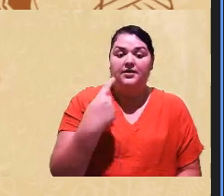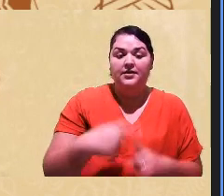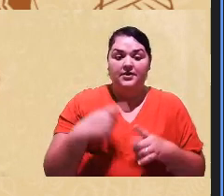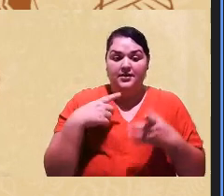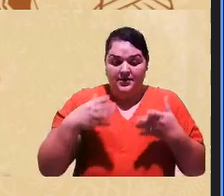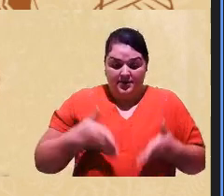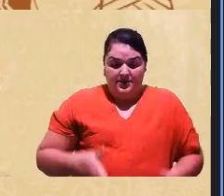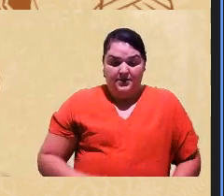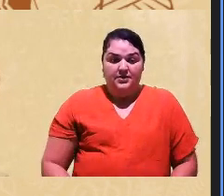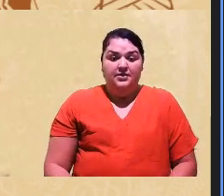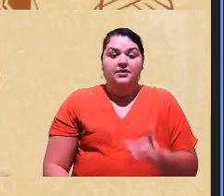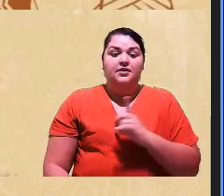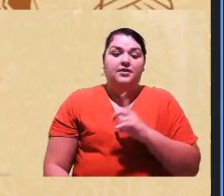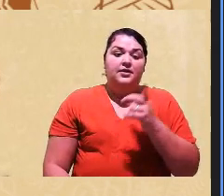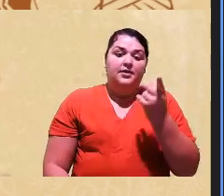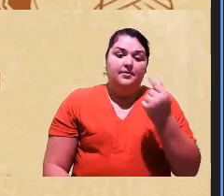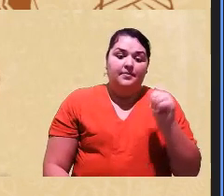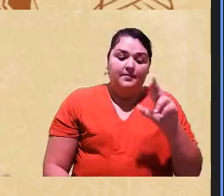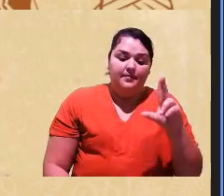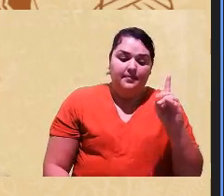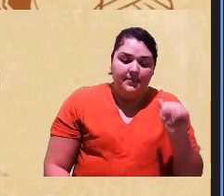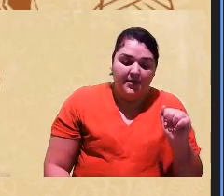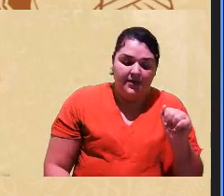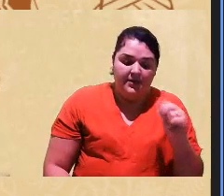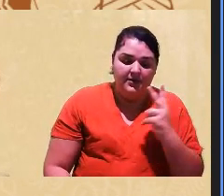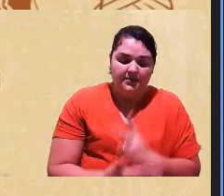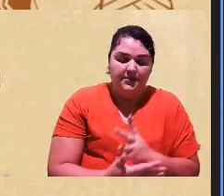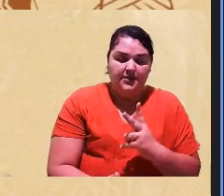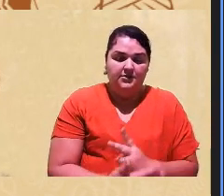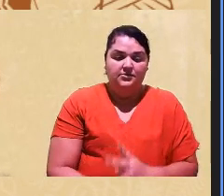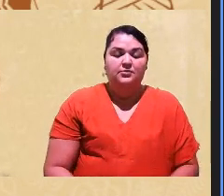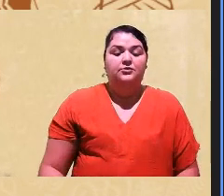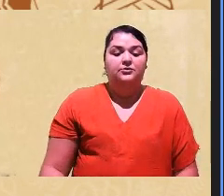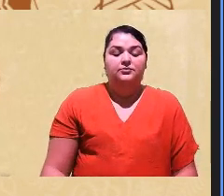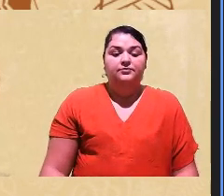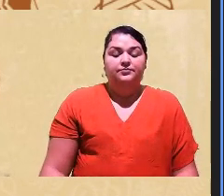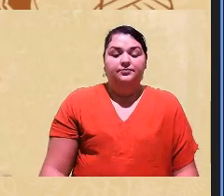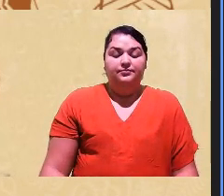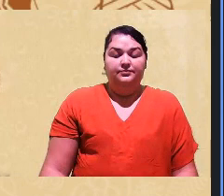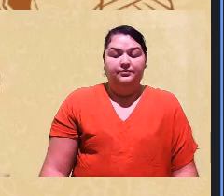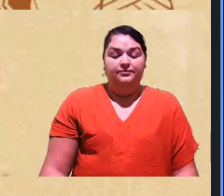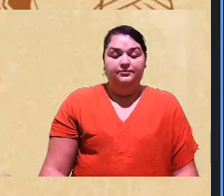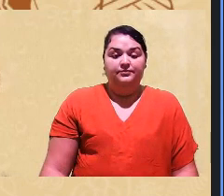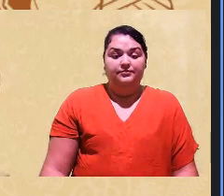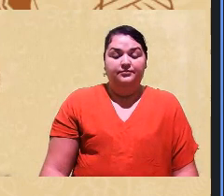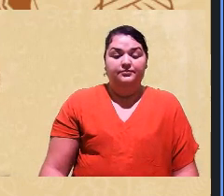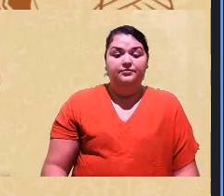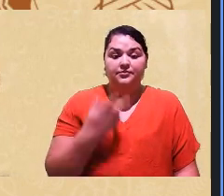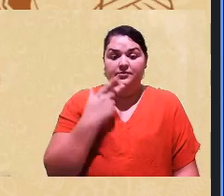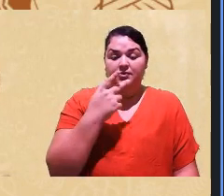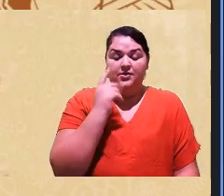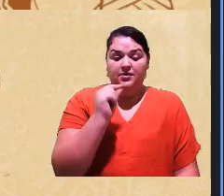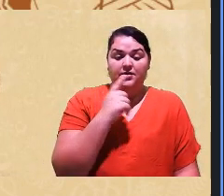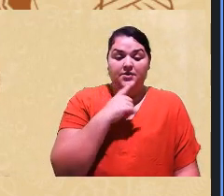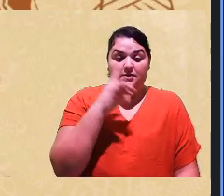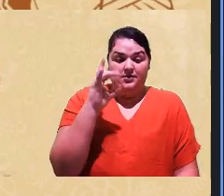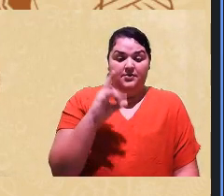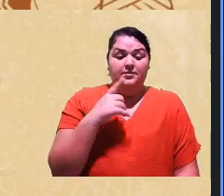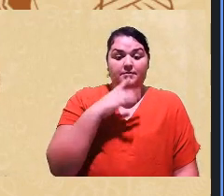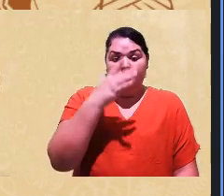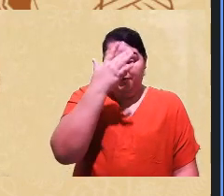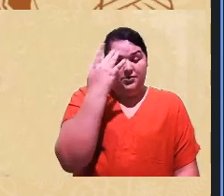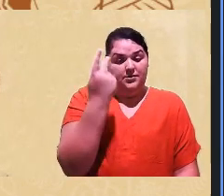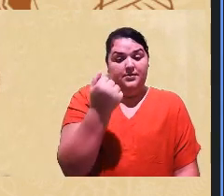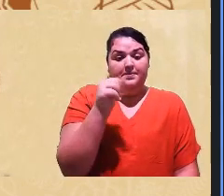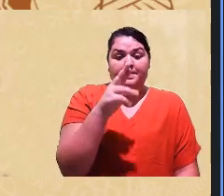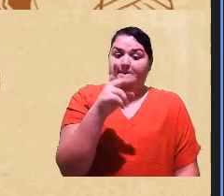tem pardo e acha que é pardo enfim e aí assim falando especificamente da pessoa parda é